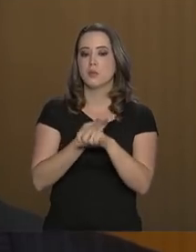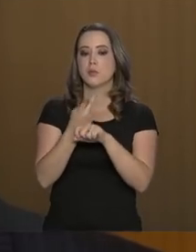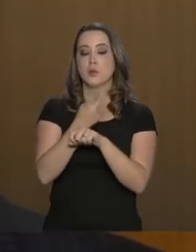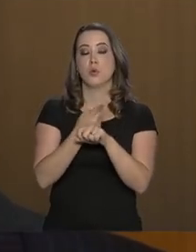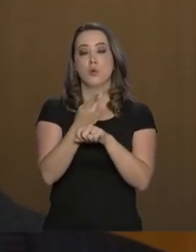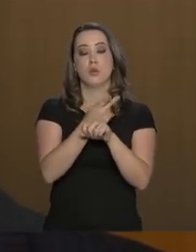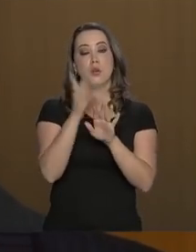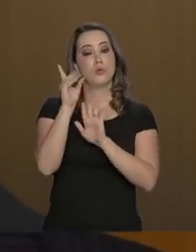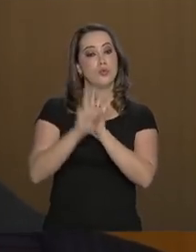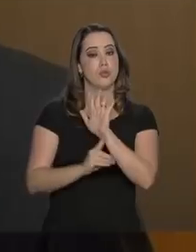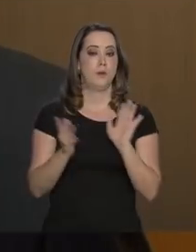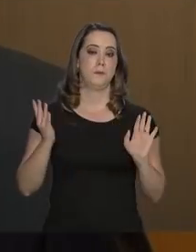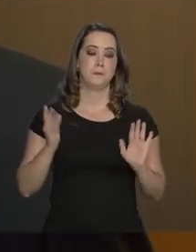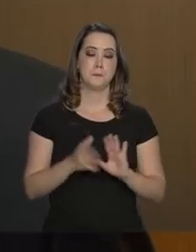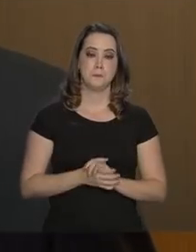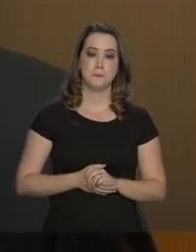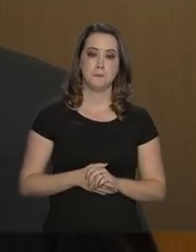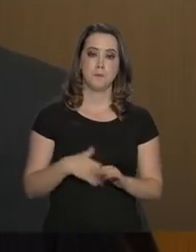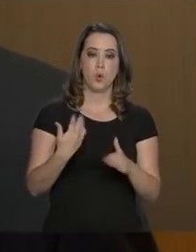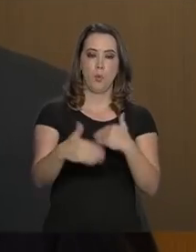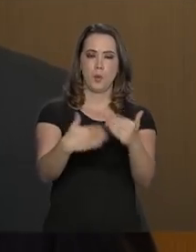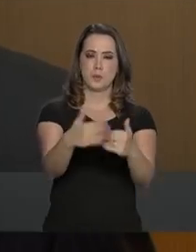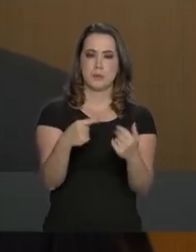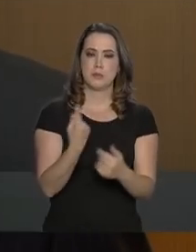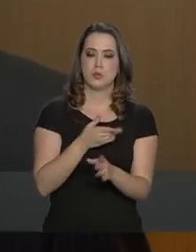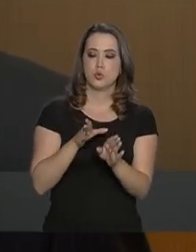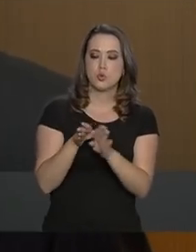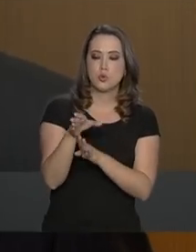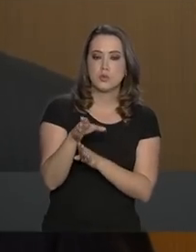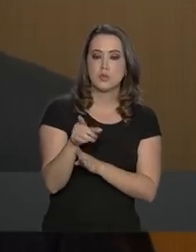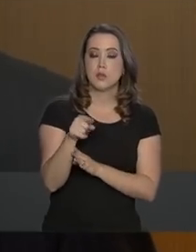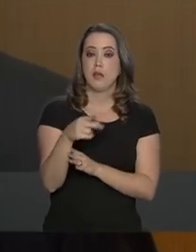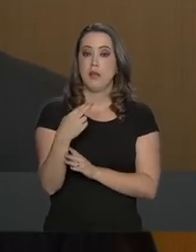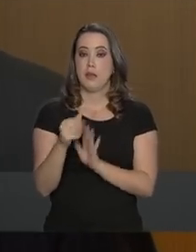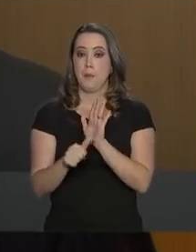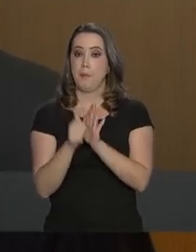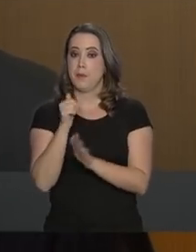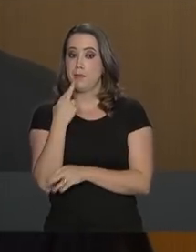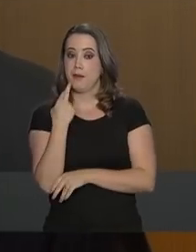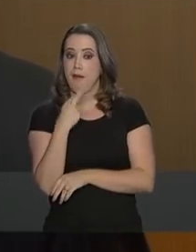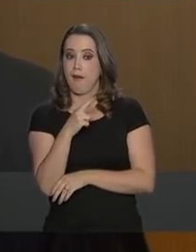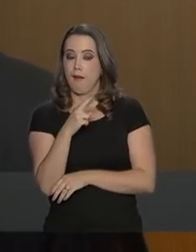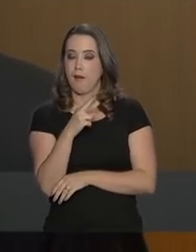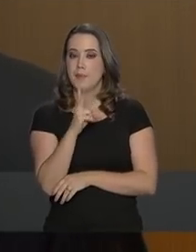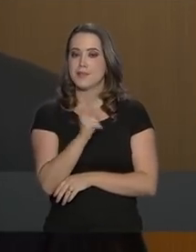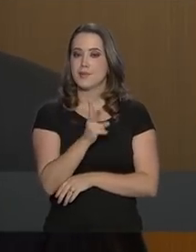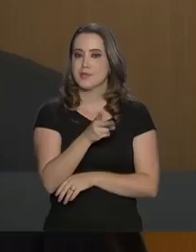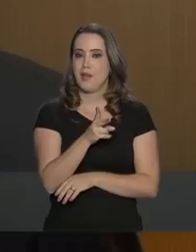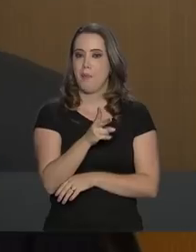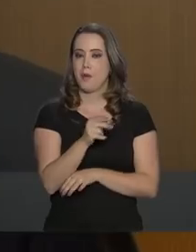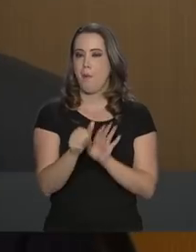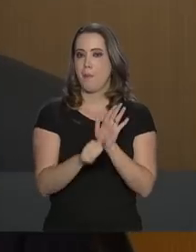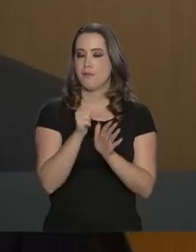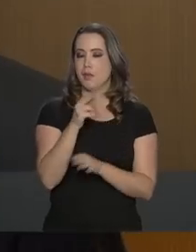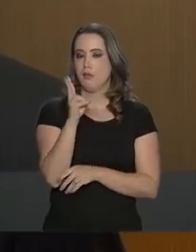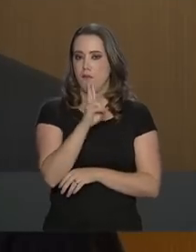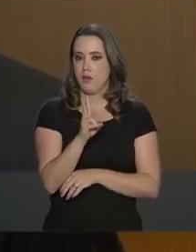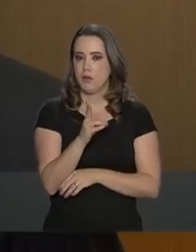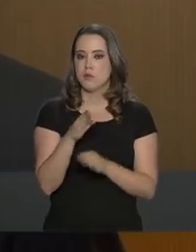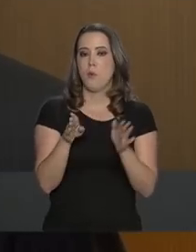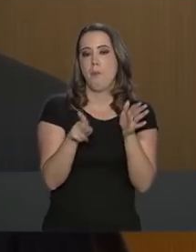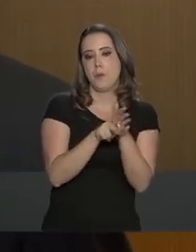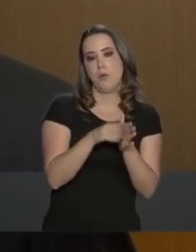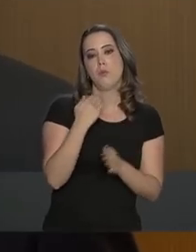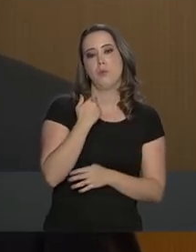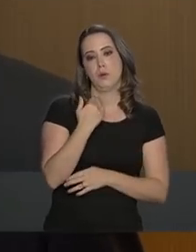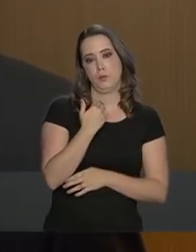correr atrás dos direitos. O processo, a nossa recomendação, é que a reclamação seja dirigida sempre, em primeiro lugar, à própria